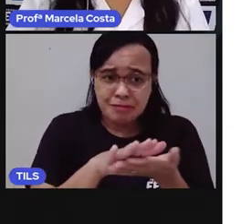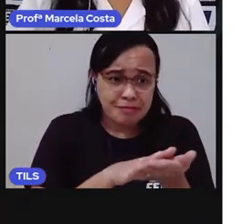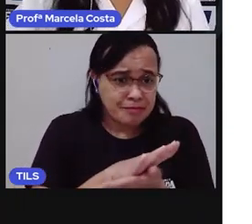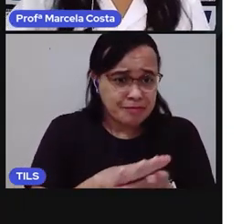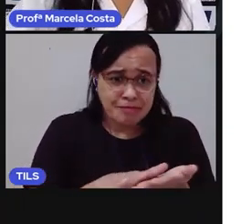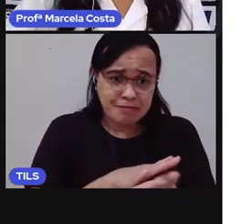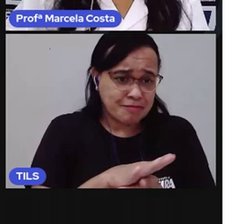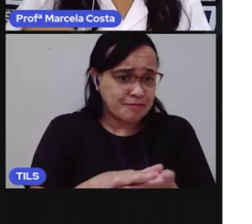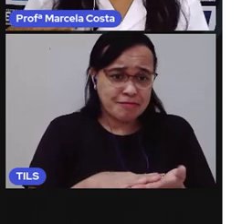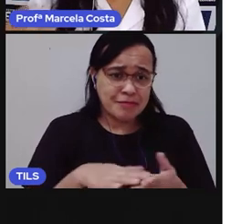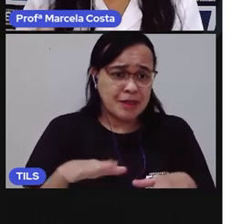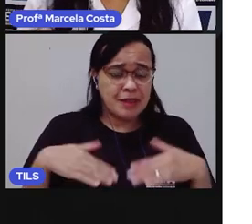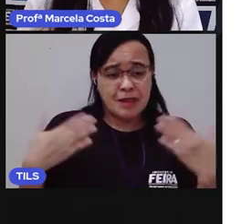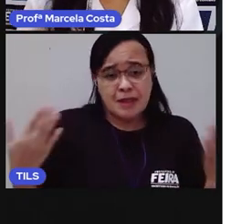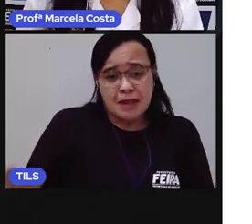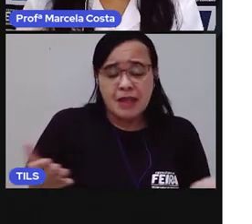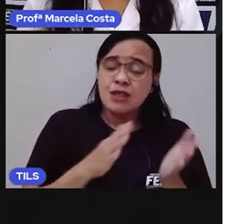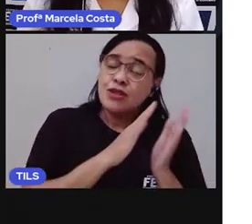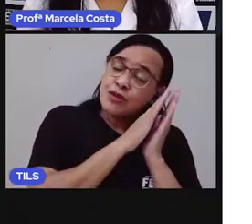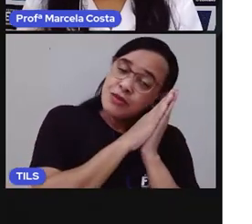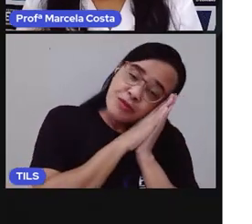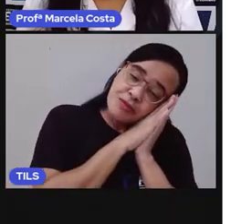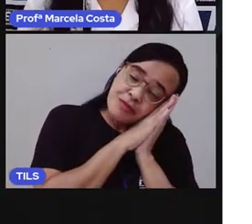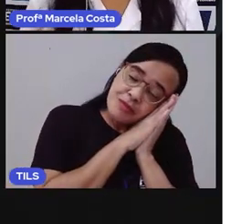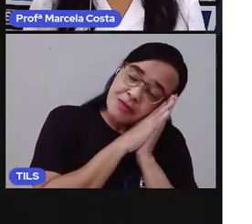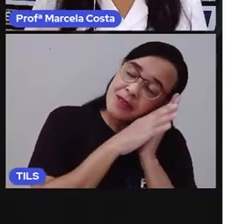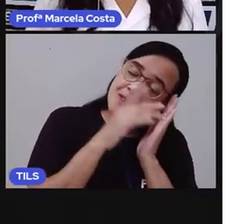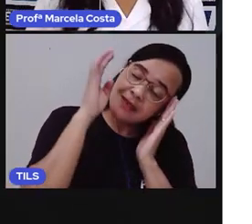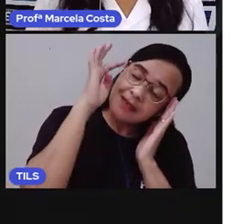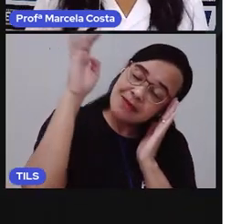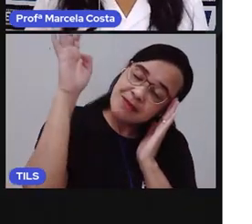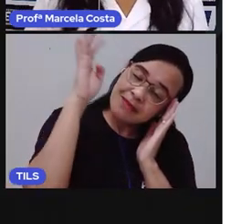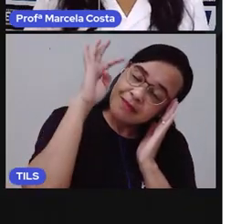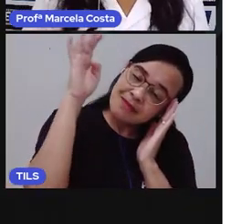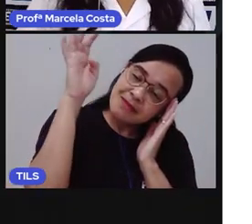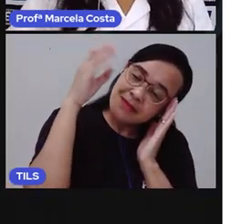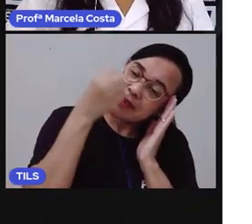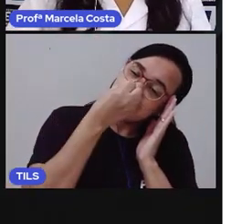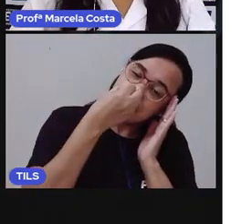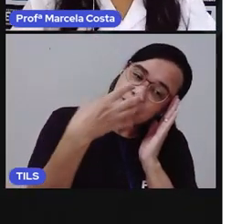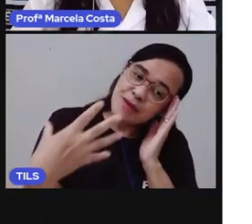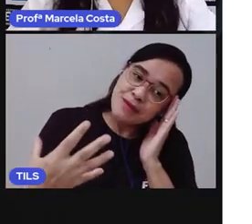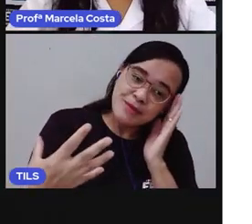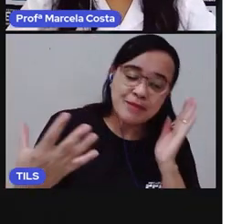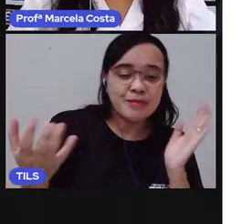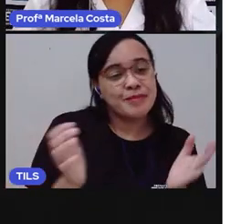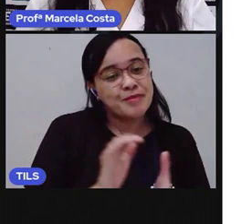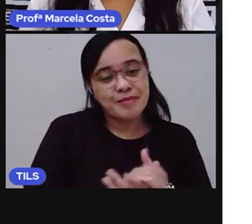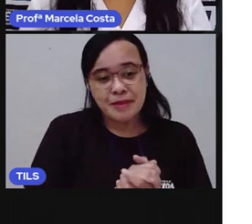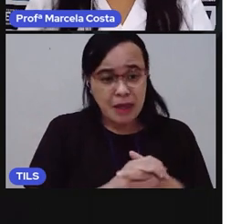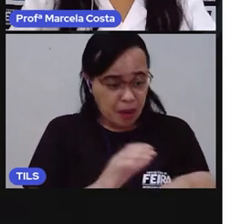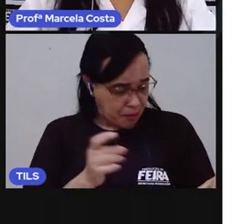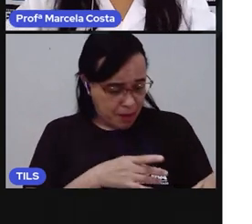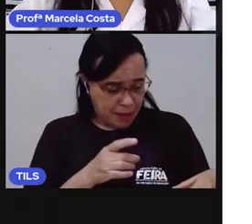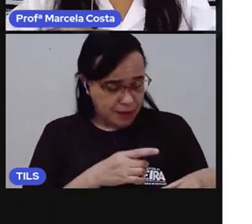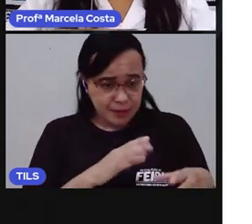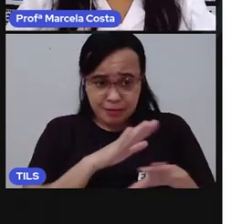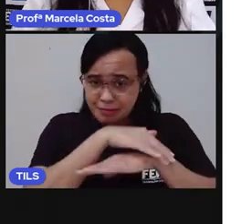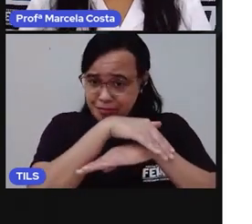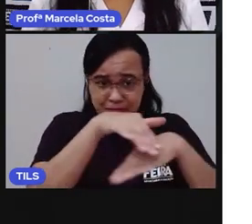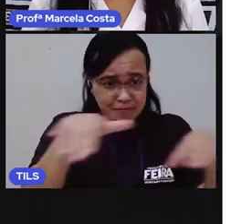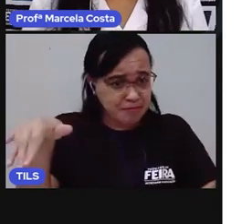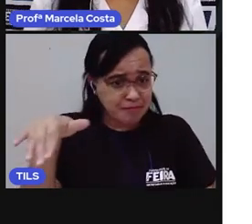a dormir, ter bons sonhos. Ela já não tinha mais medo de